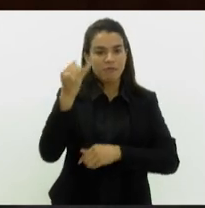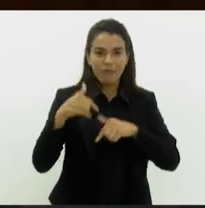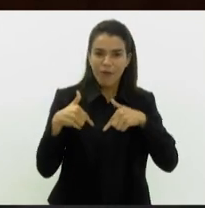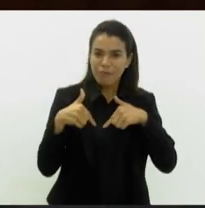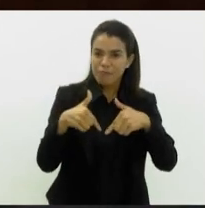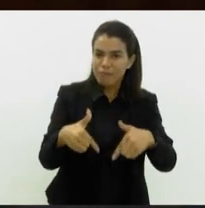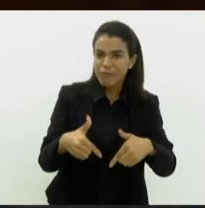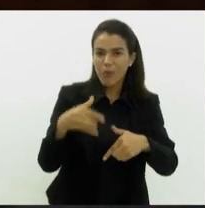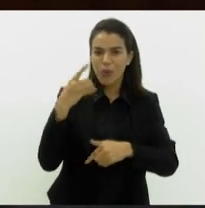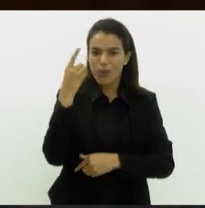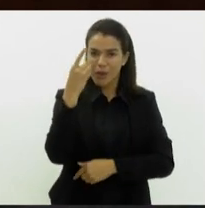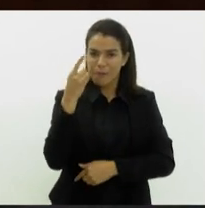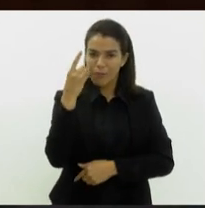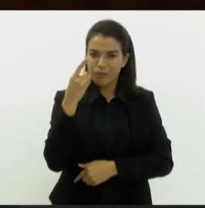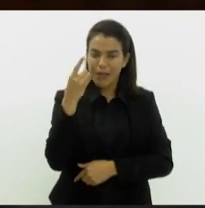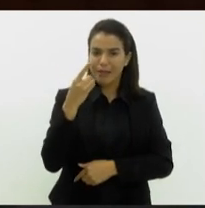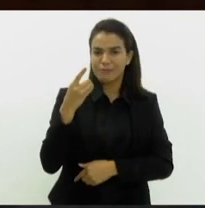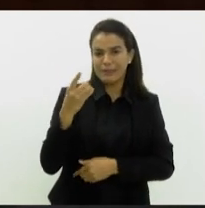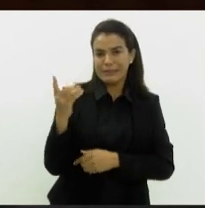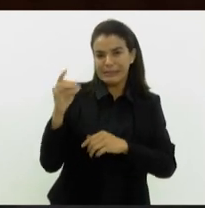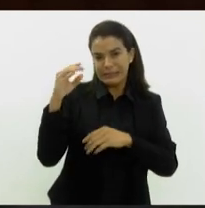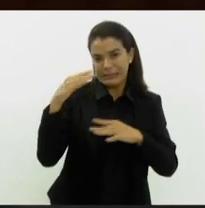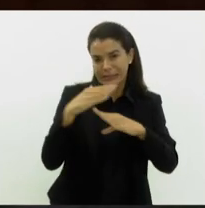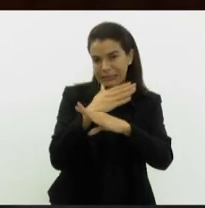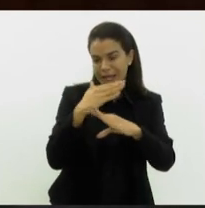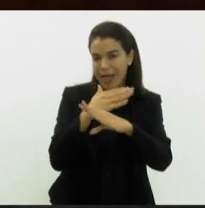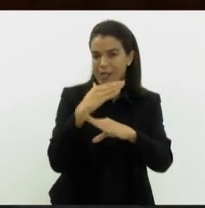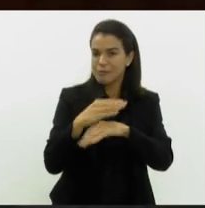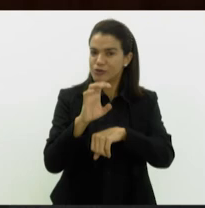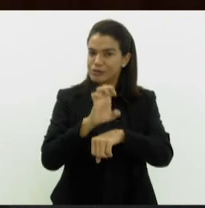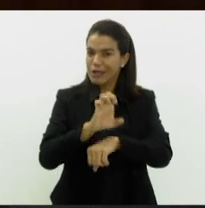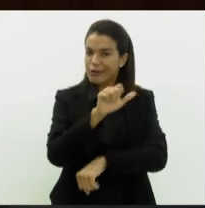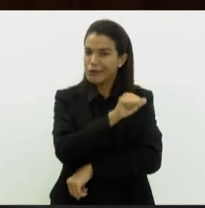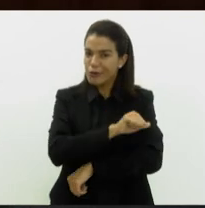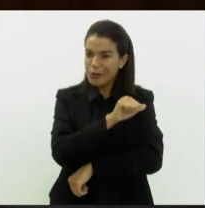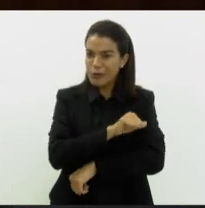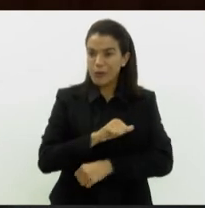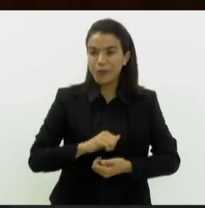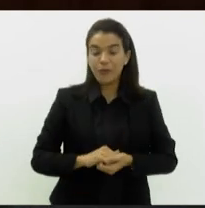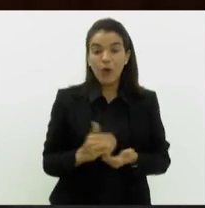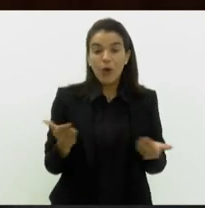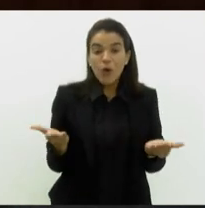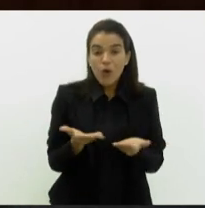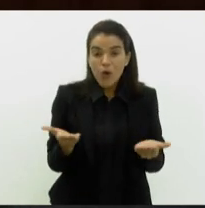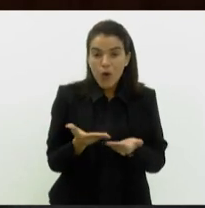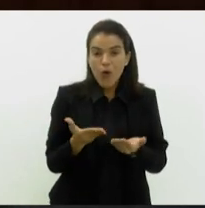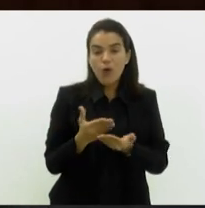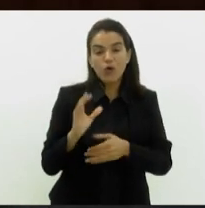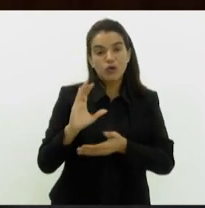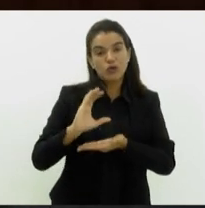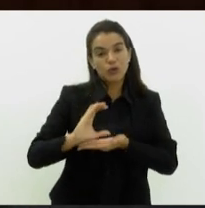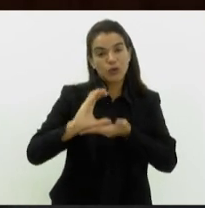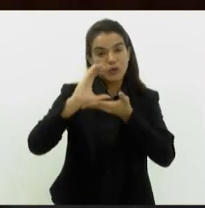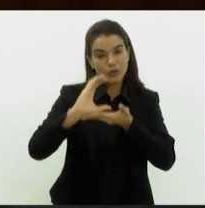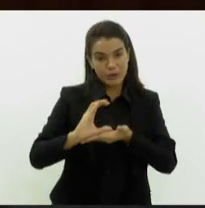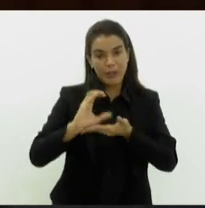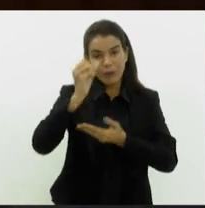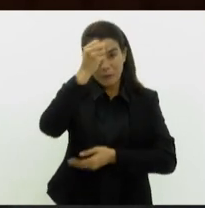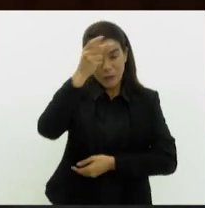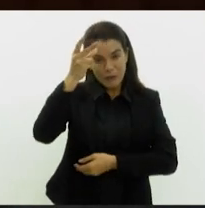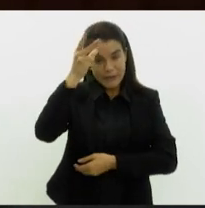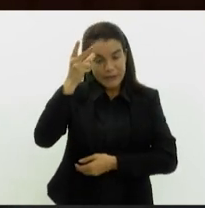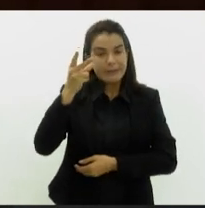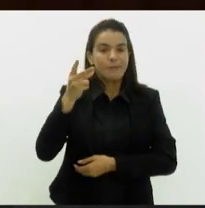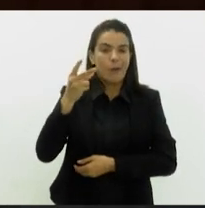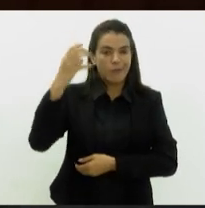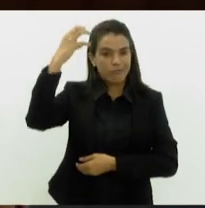parlamentar para a cidade, para a região, para o estado do Rio. E hoje eu recebi aqui o Conselho Municipal da Juventude de Angra